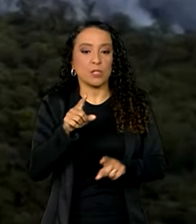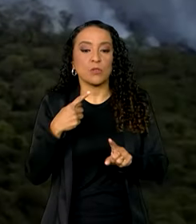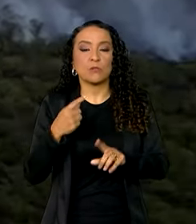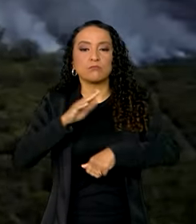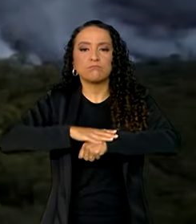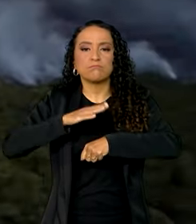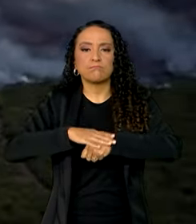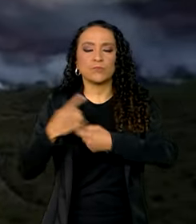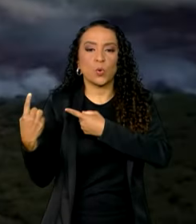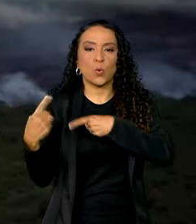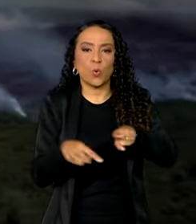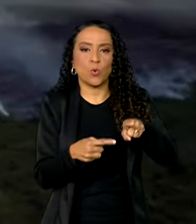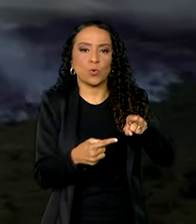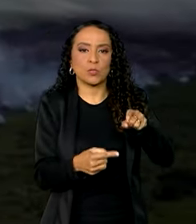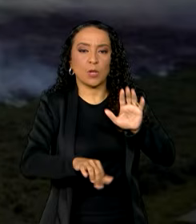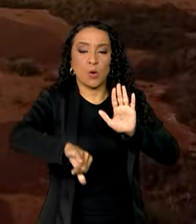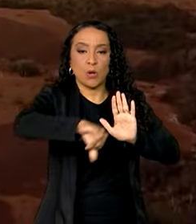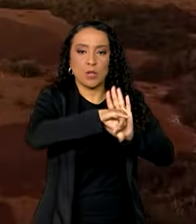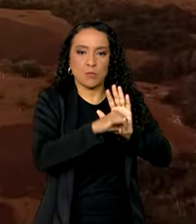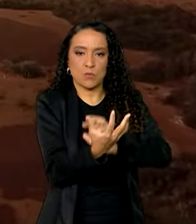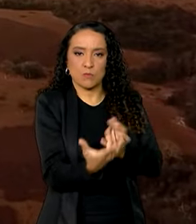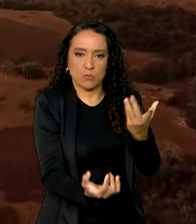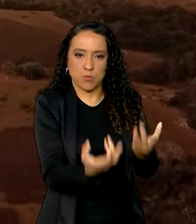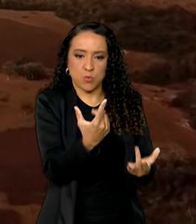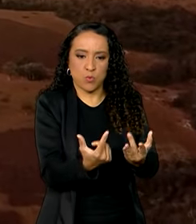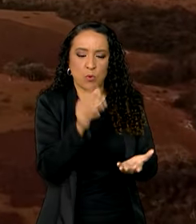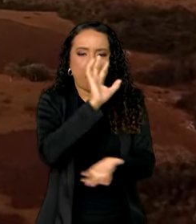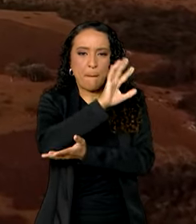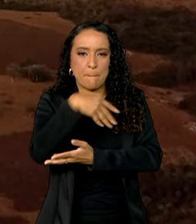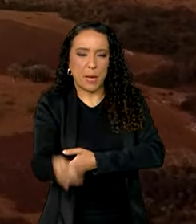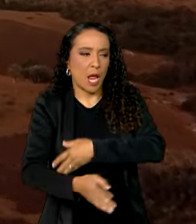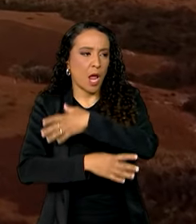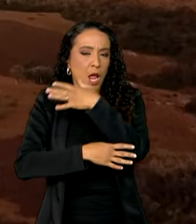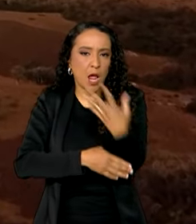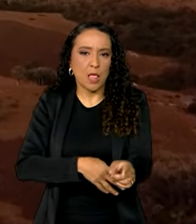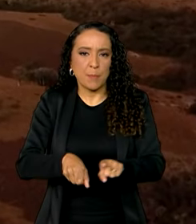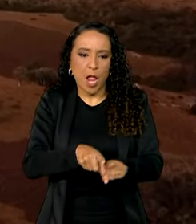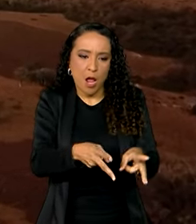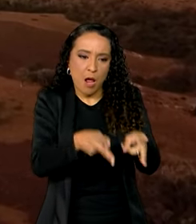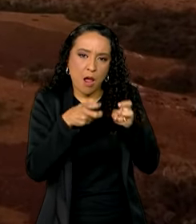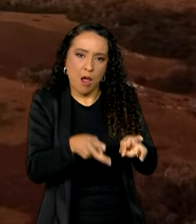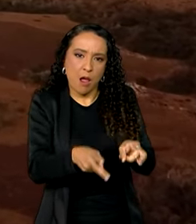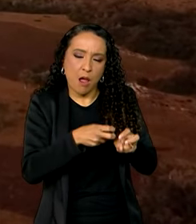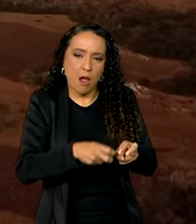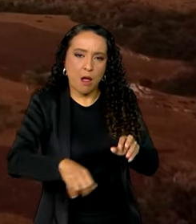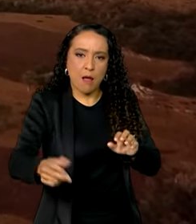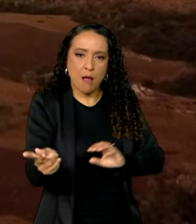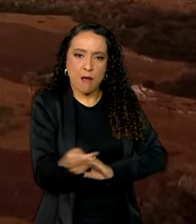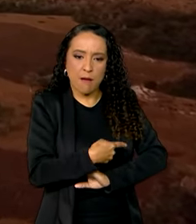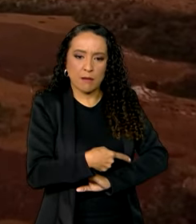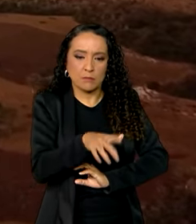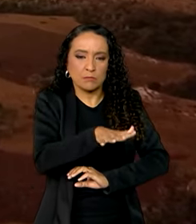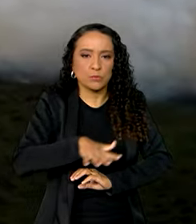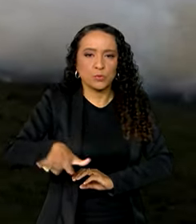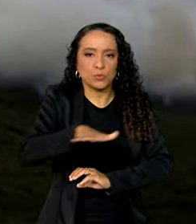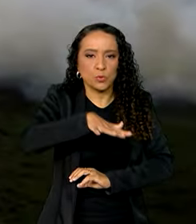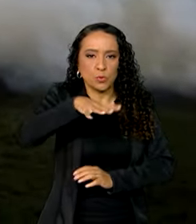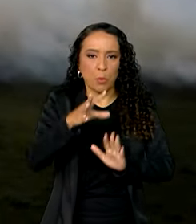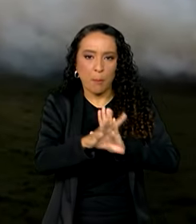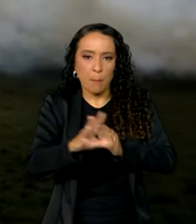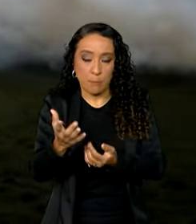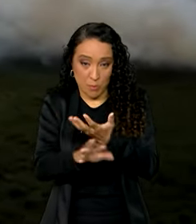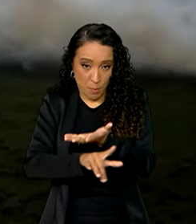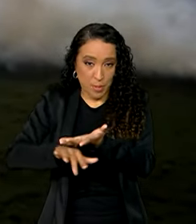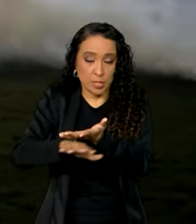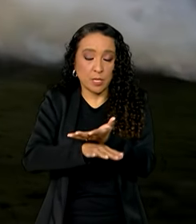operação de combate aos crimes de incêndio, desmatamento e exploração ilegal de terras da União no Pantanal. Os